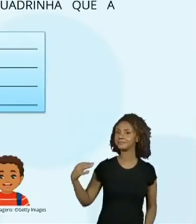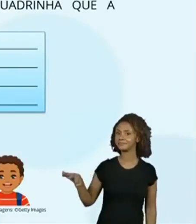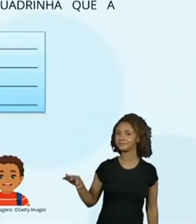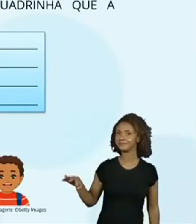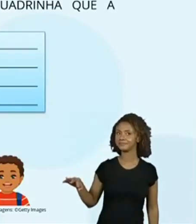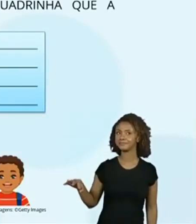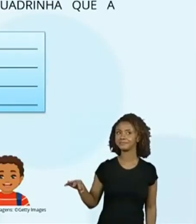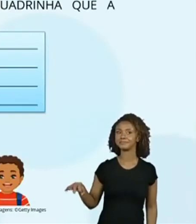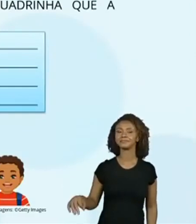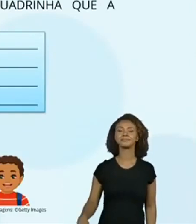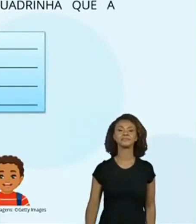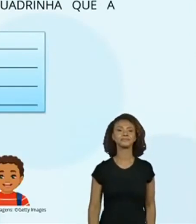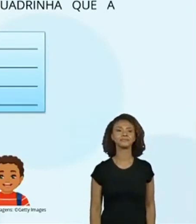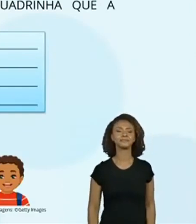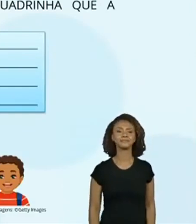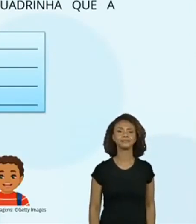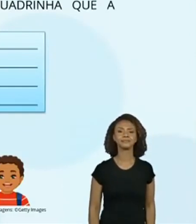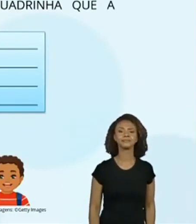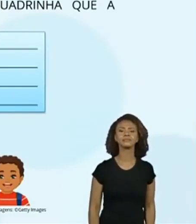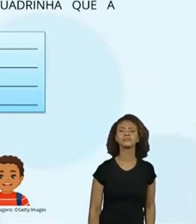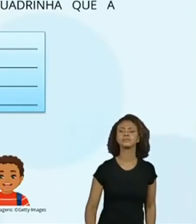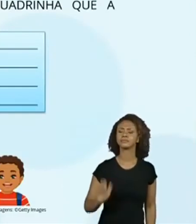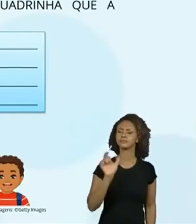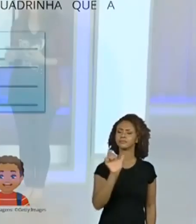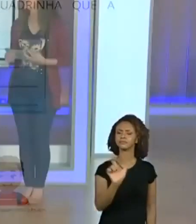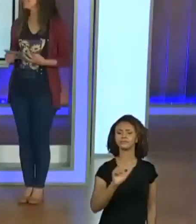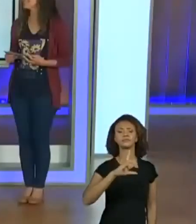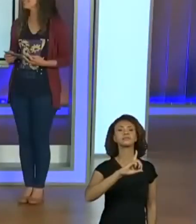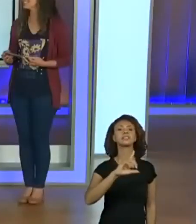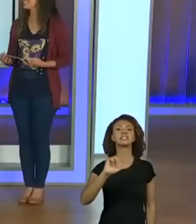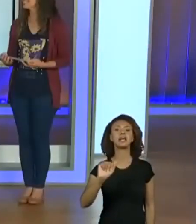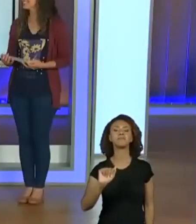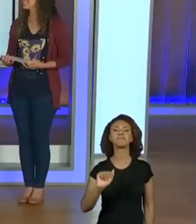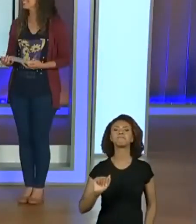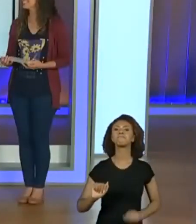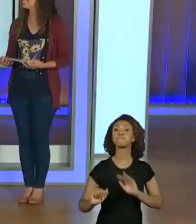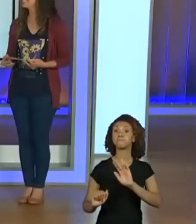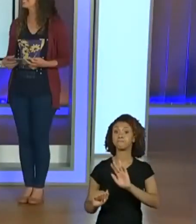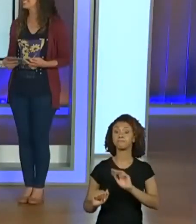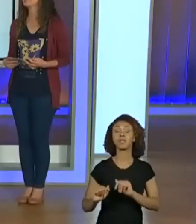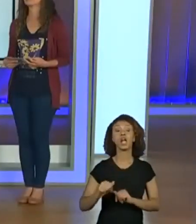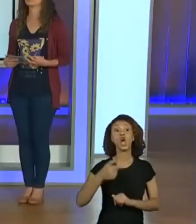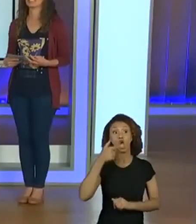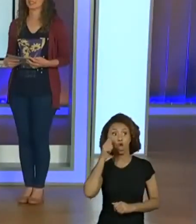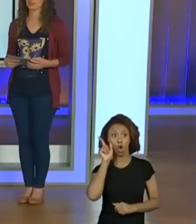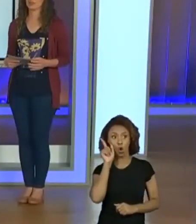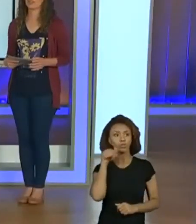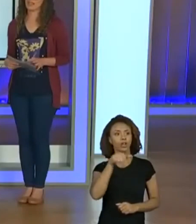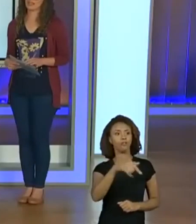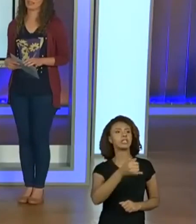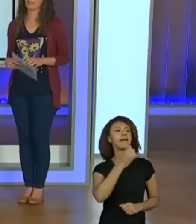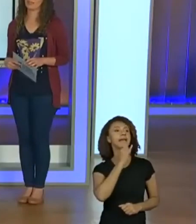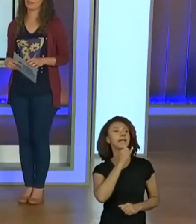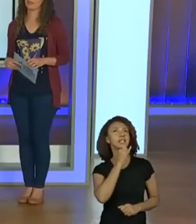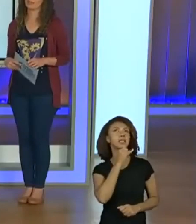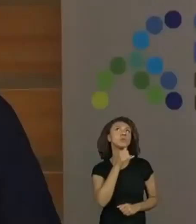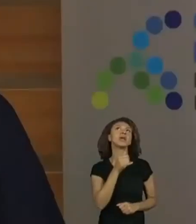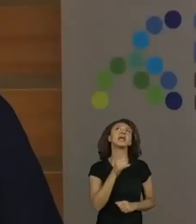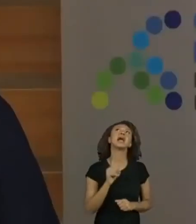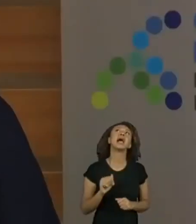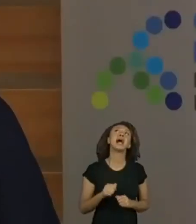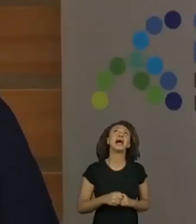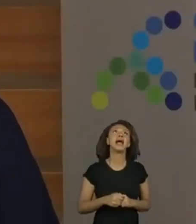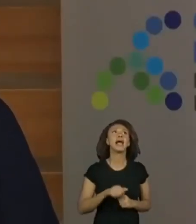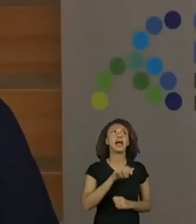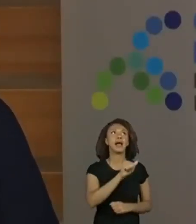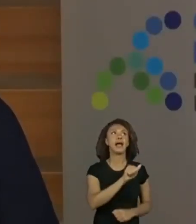Dá. O dá. Onde você deu um exemplo? Quando a gente lê o alfabeto, a gente fala o D. O D. Então, o D